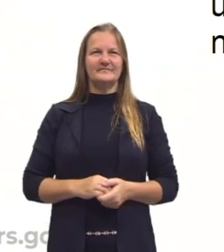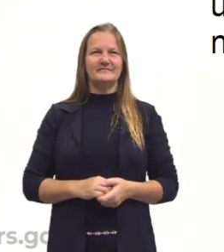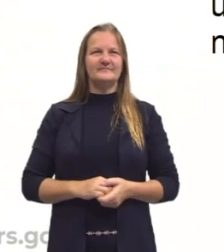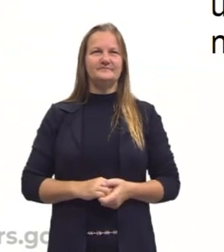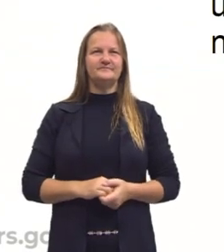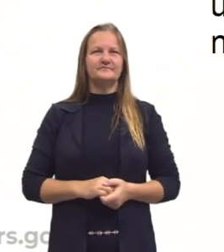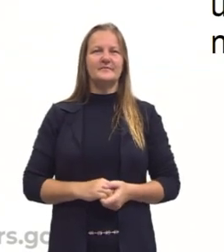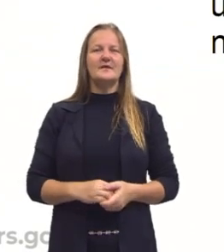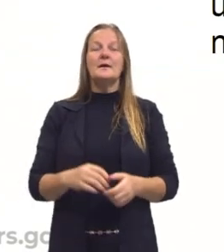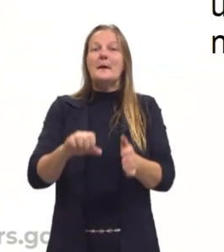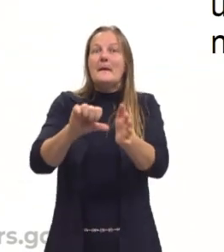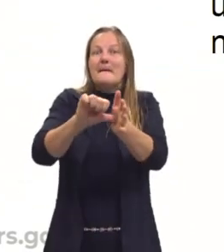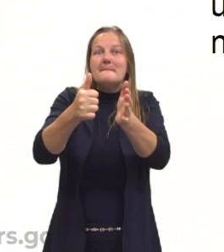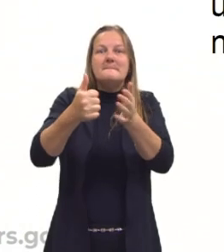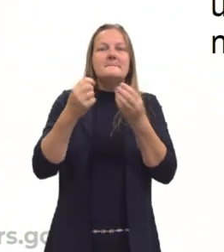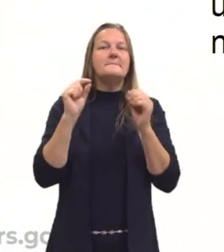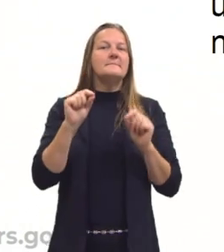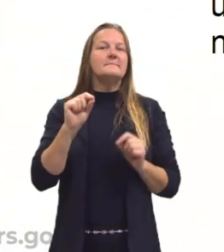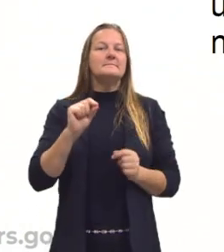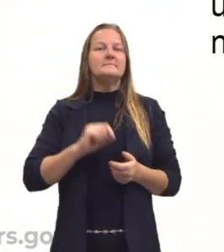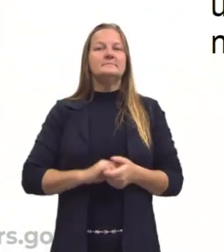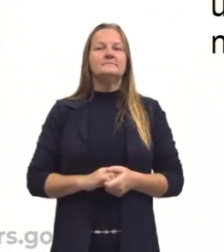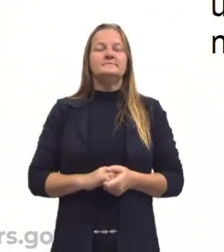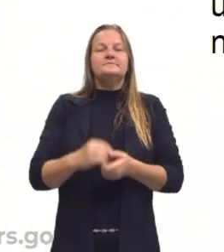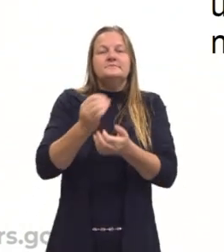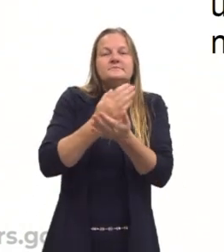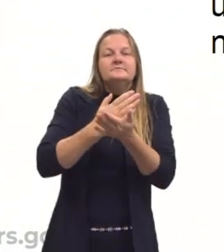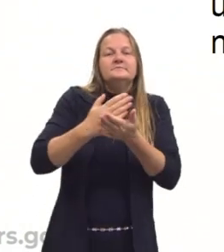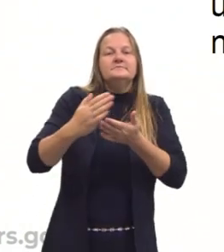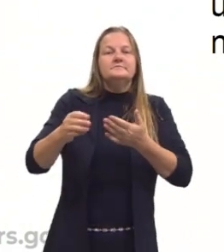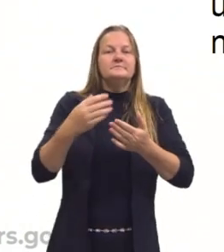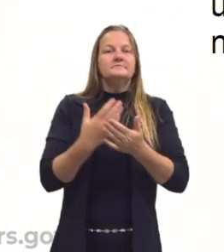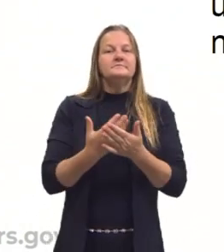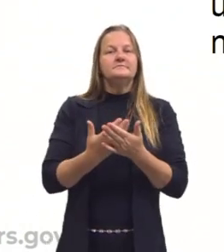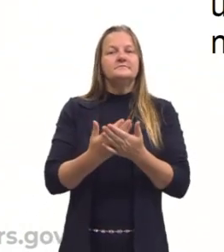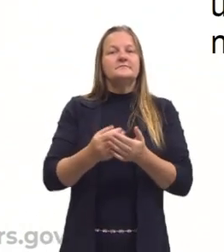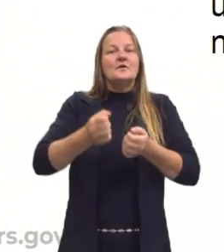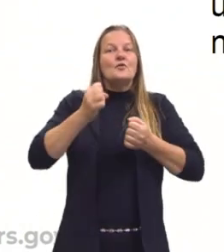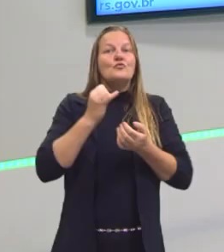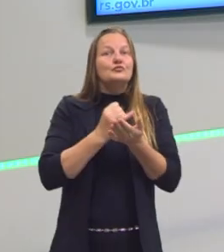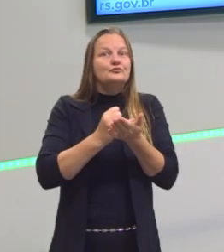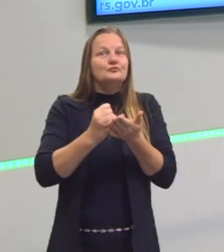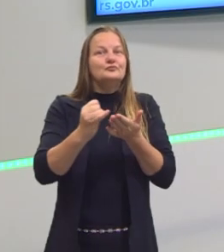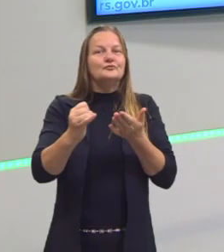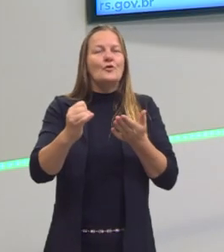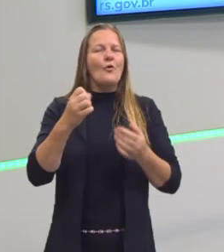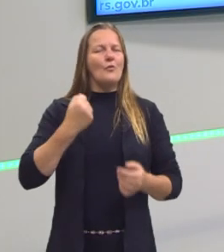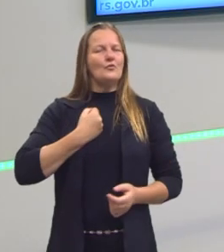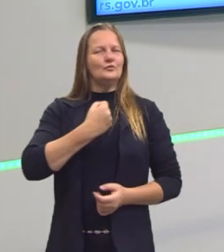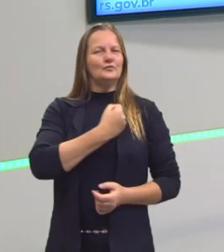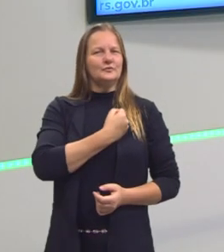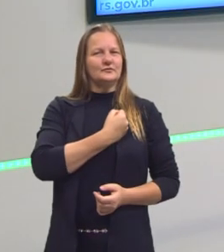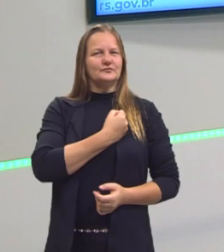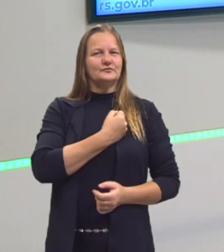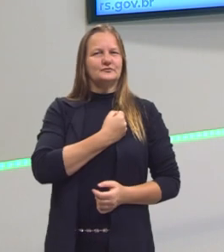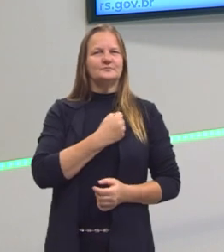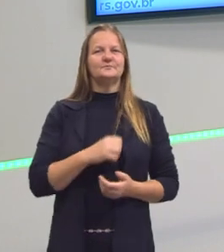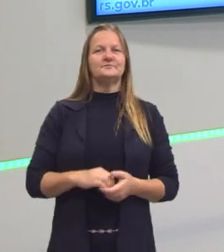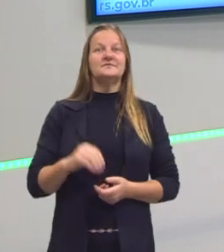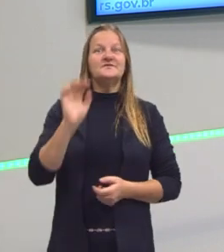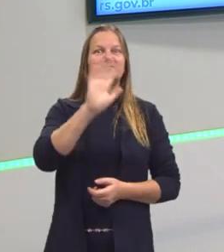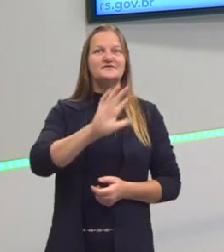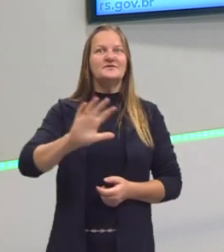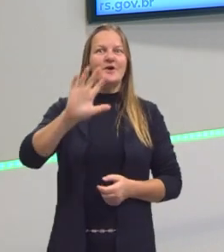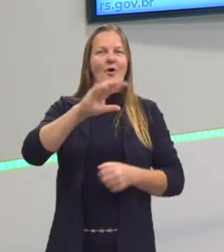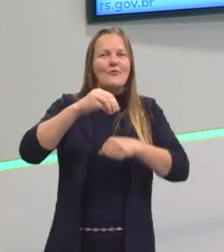Então a primeira coisa para a gente iniciar a nossa aula, a introdução aos números. Aqui eu trago a